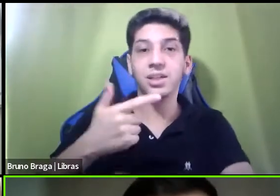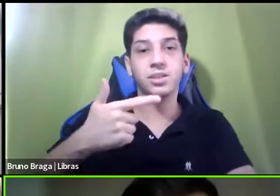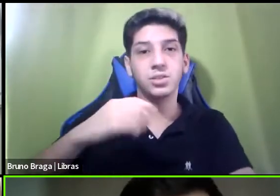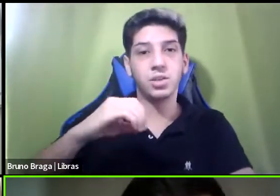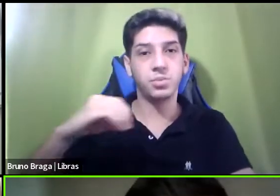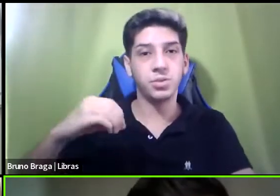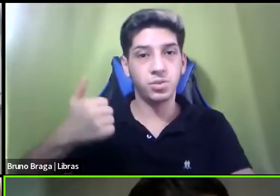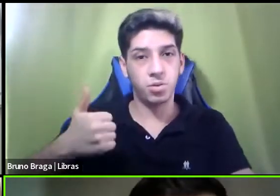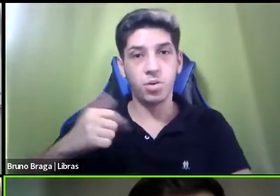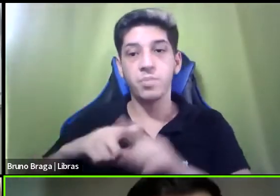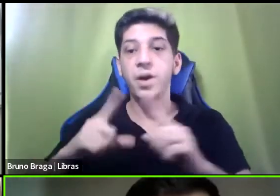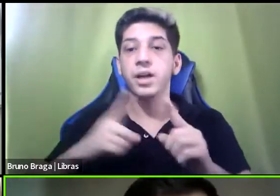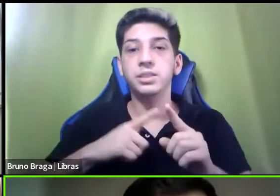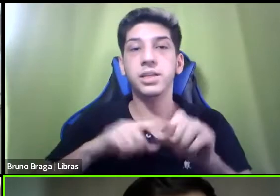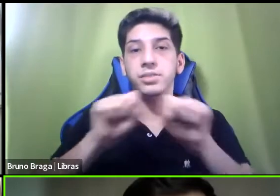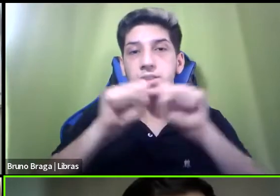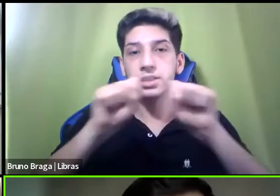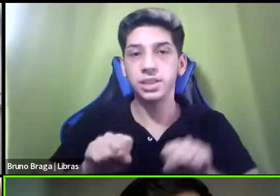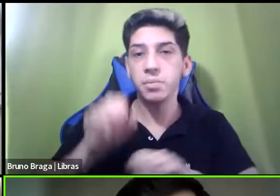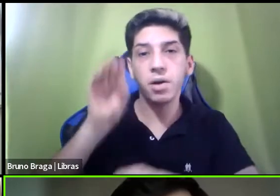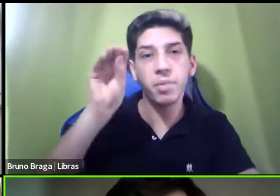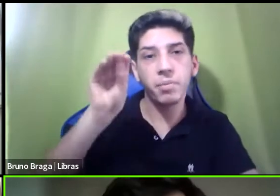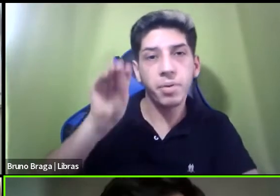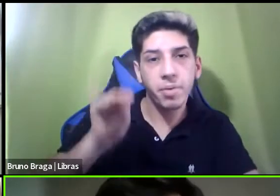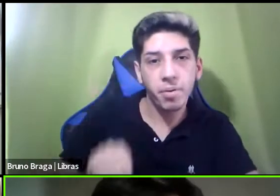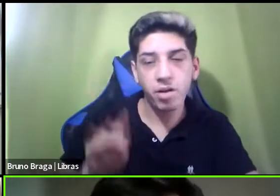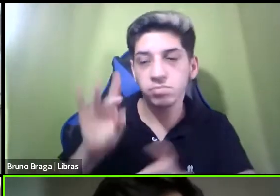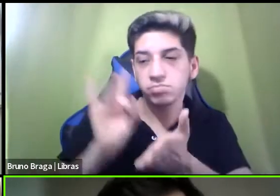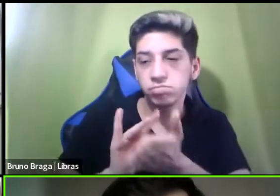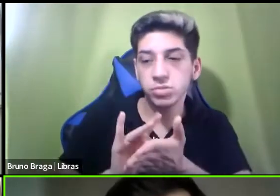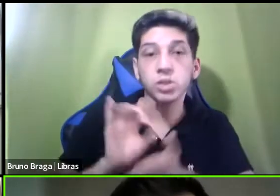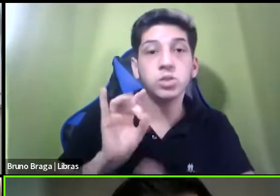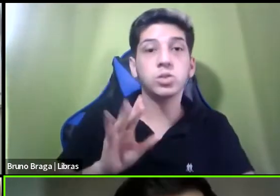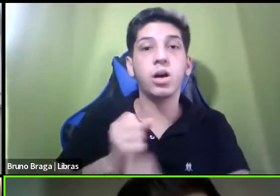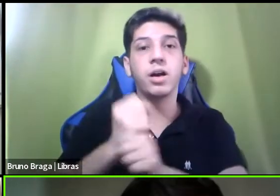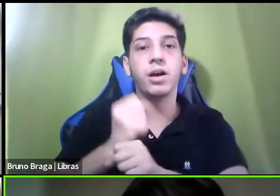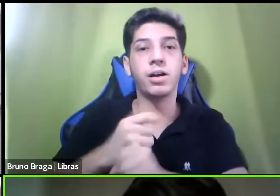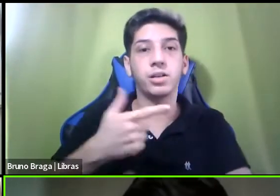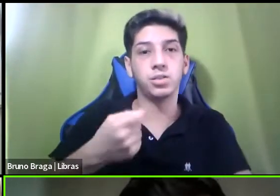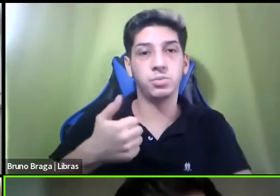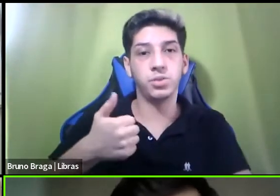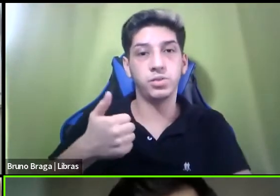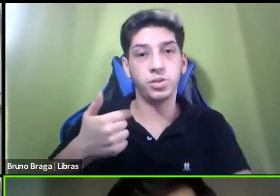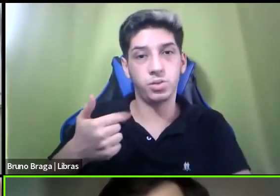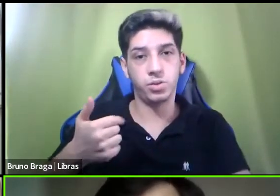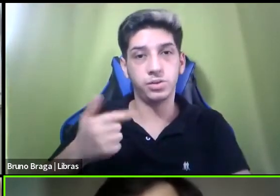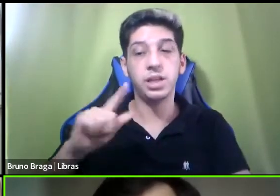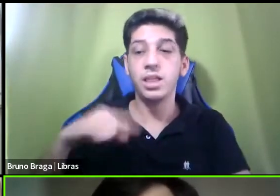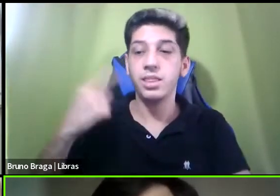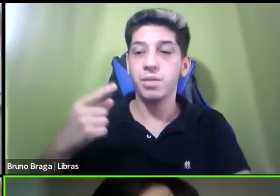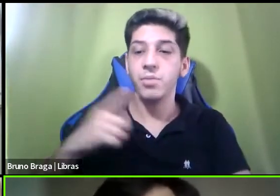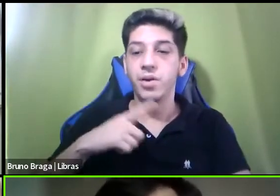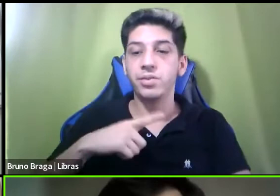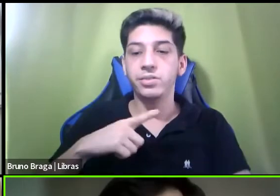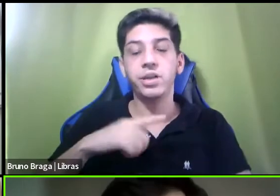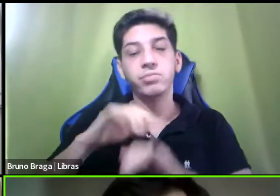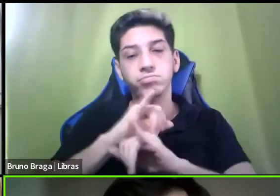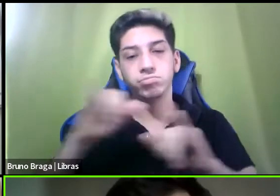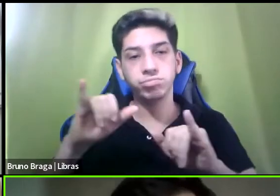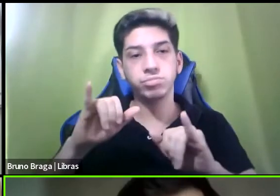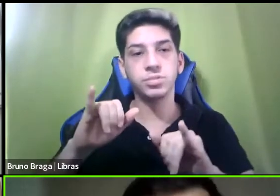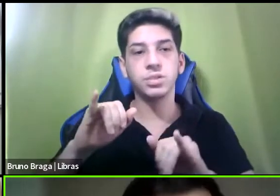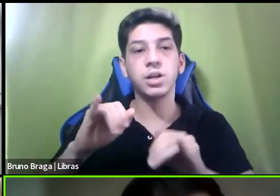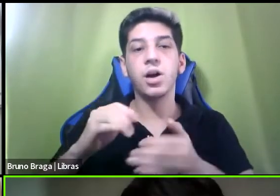com relação à população em situação de rua em 2012 após a publicação do decreto 7.053 de